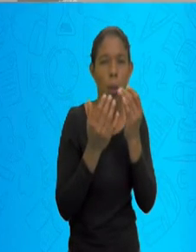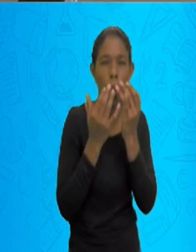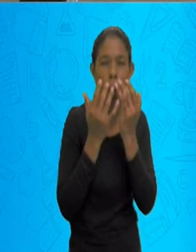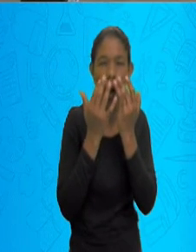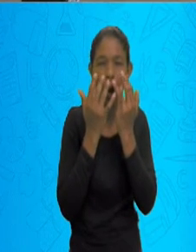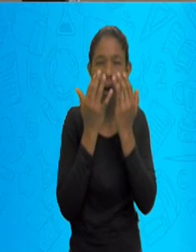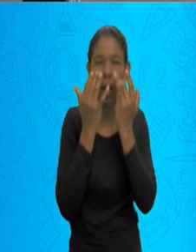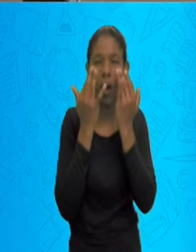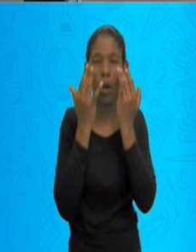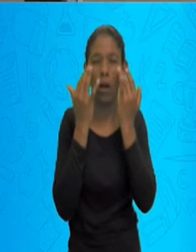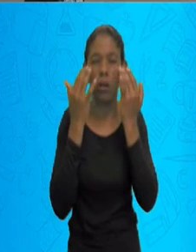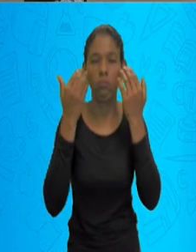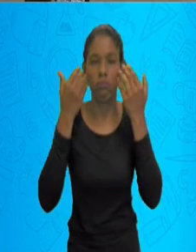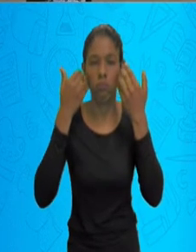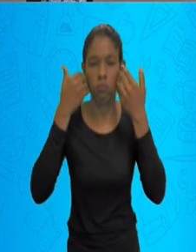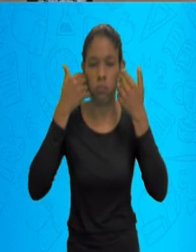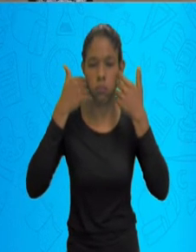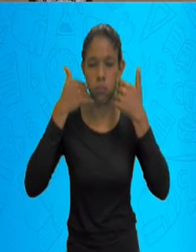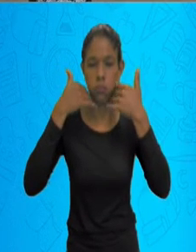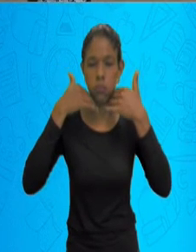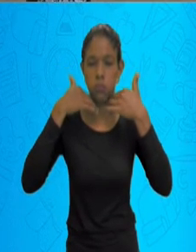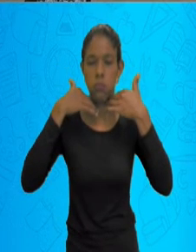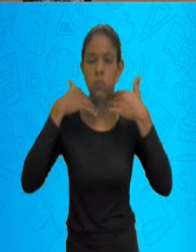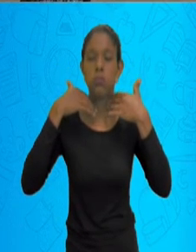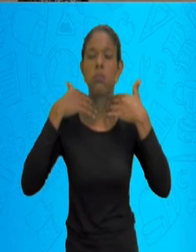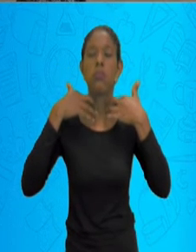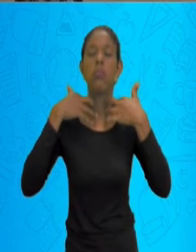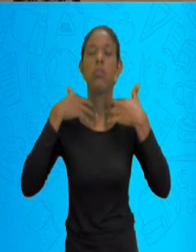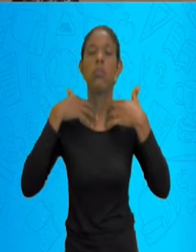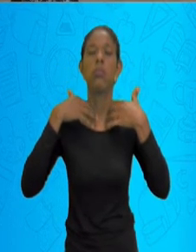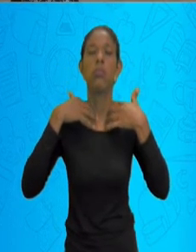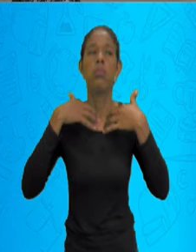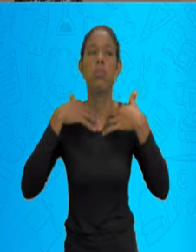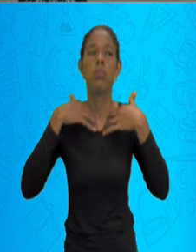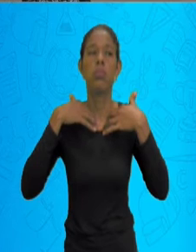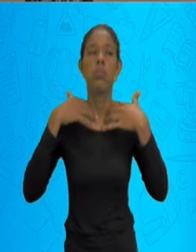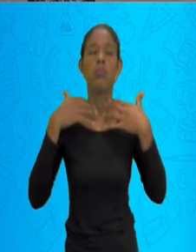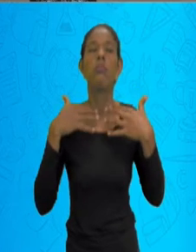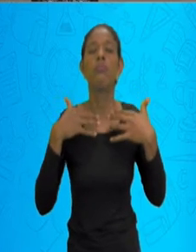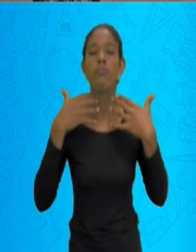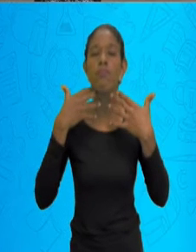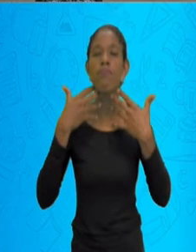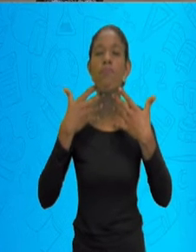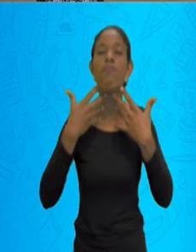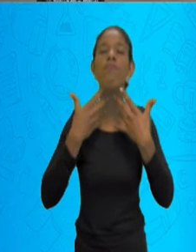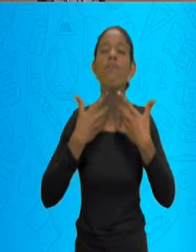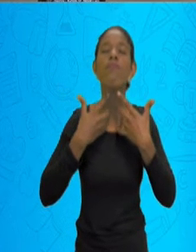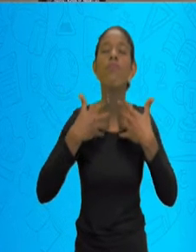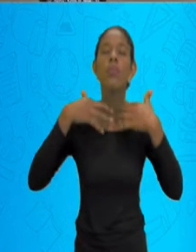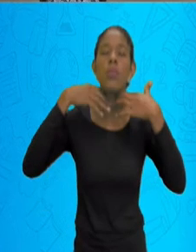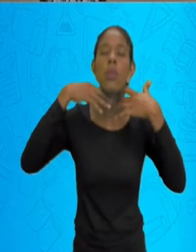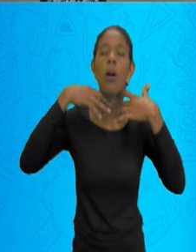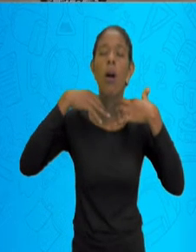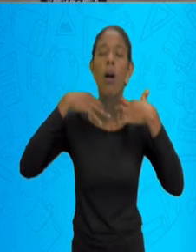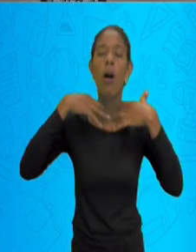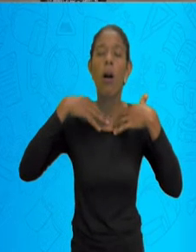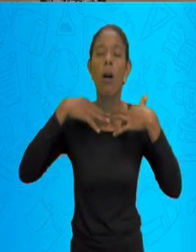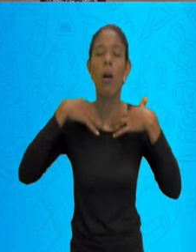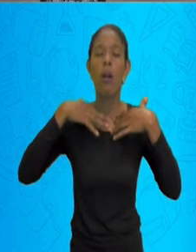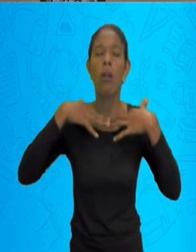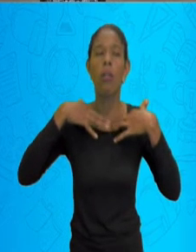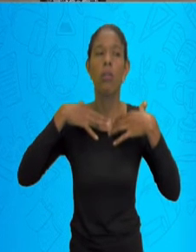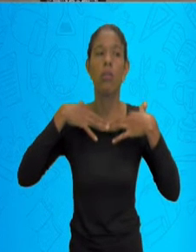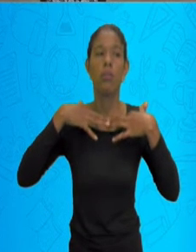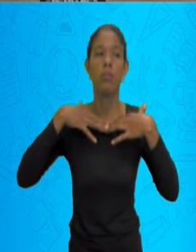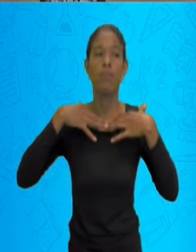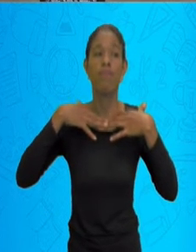passa ali, né, pela região ali da minha paringe, vem na traqueia,